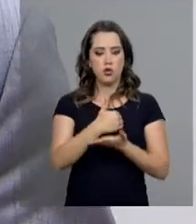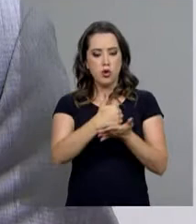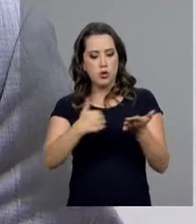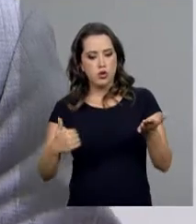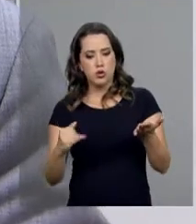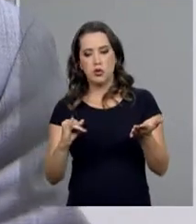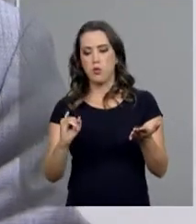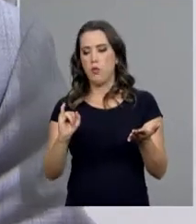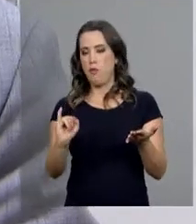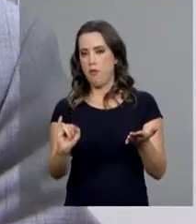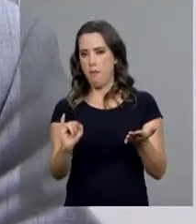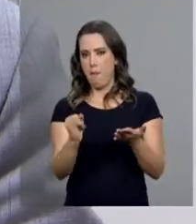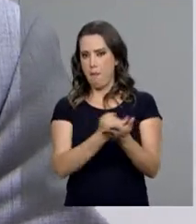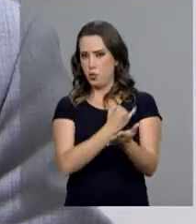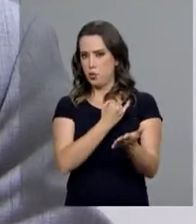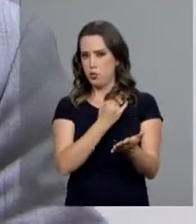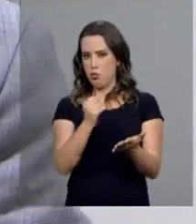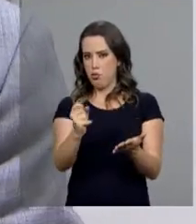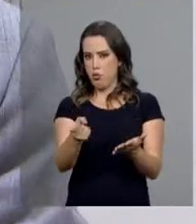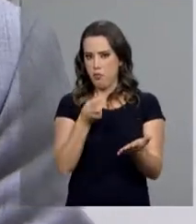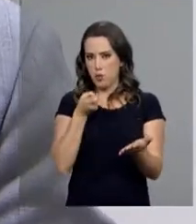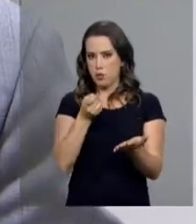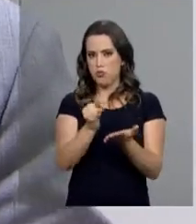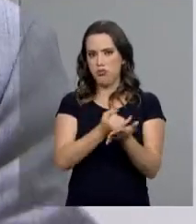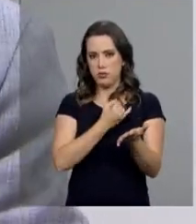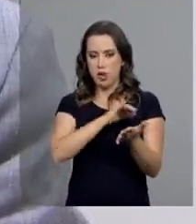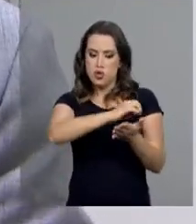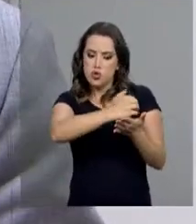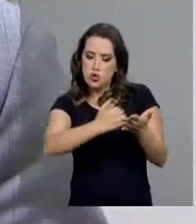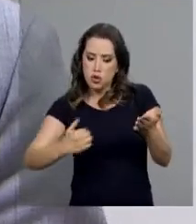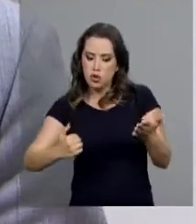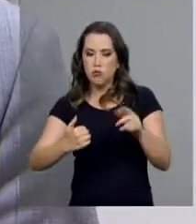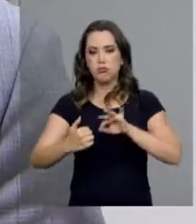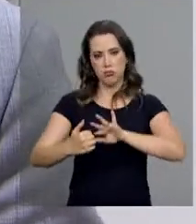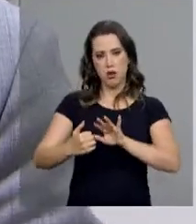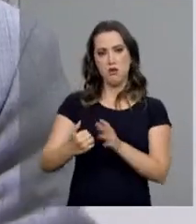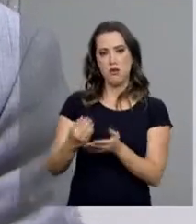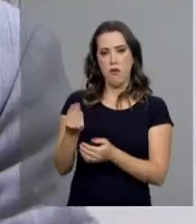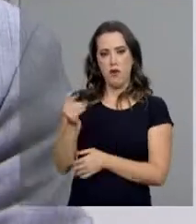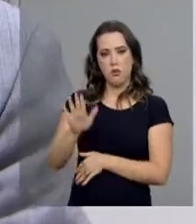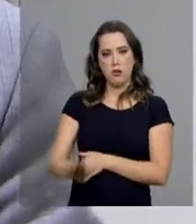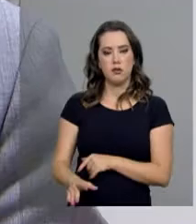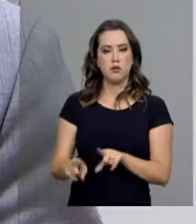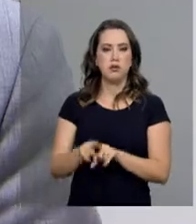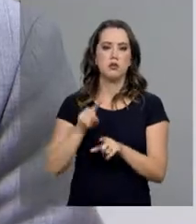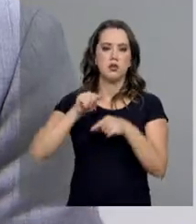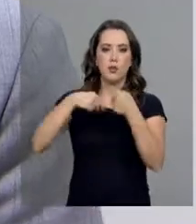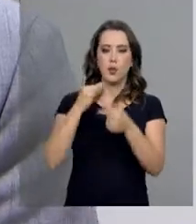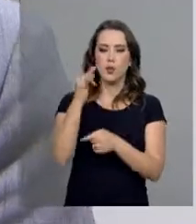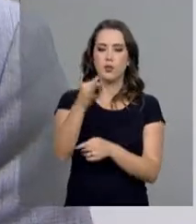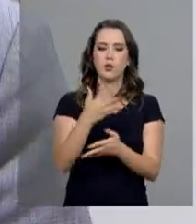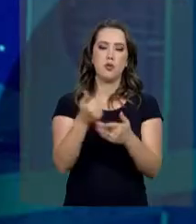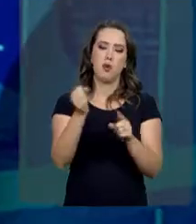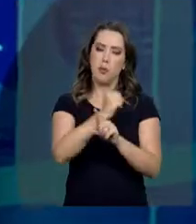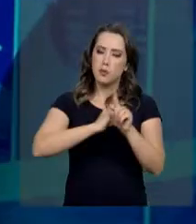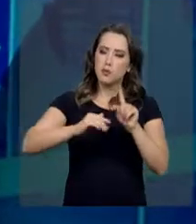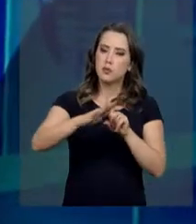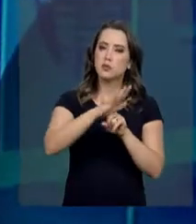que, no curto e médio prazo, tem o retorno para a sociedade e para o próprio país.